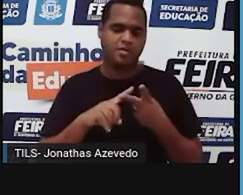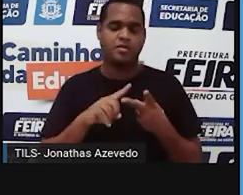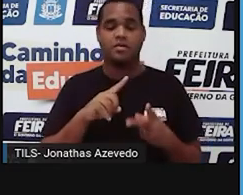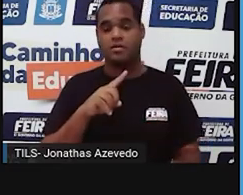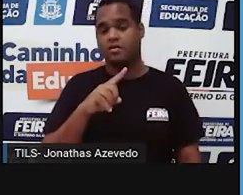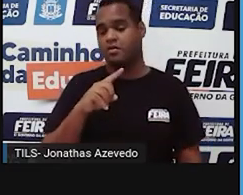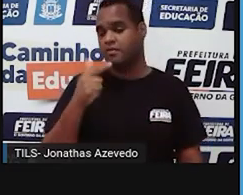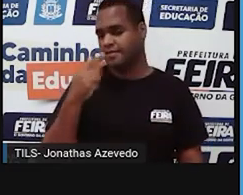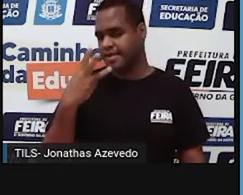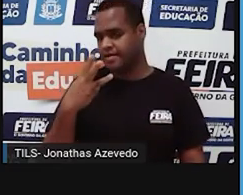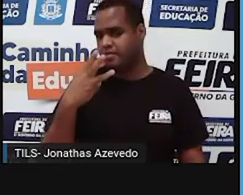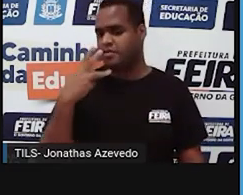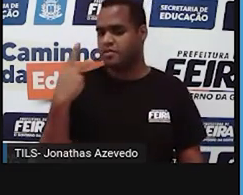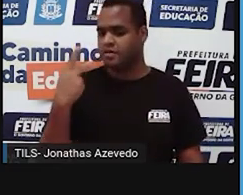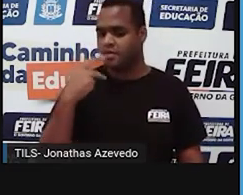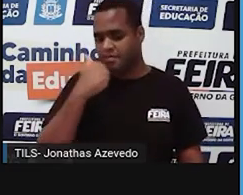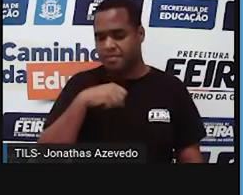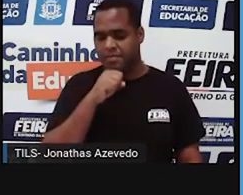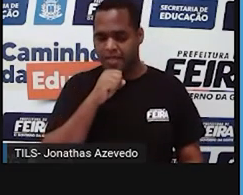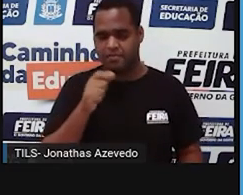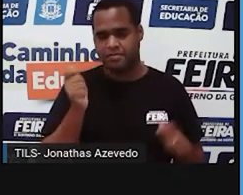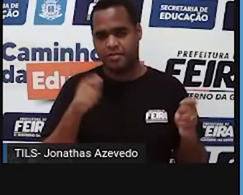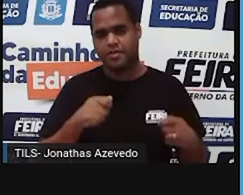E 23 cromossomos que vieram da mãe.